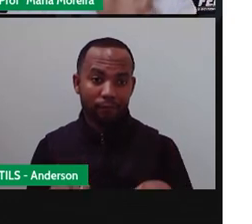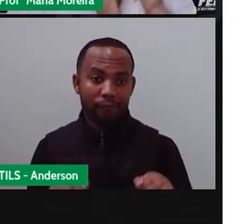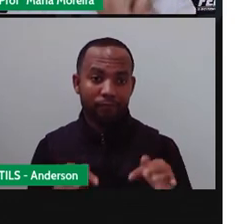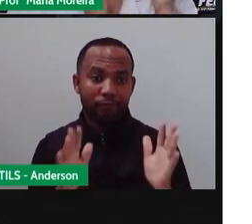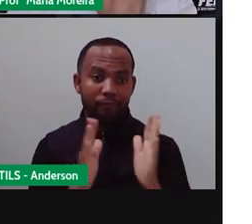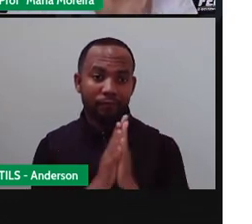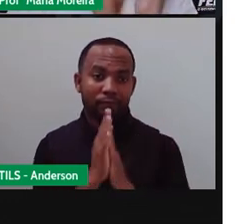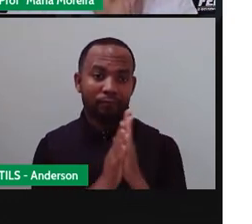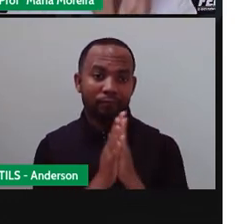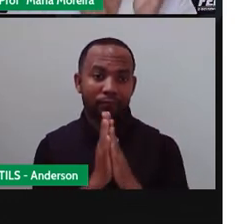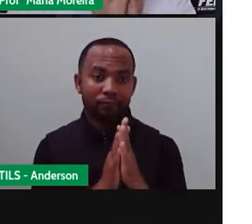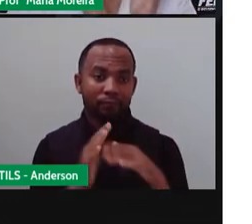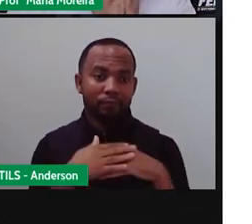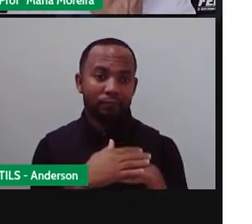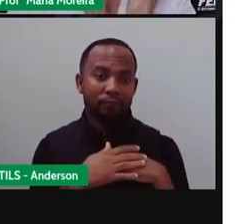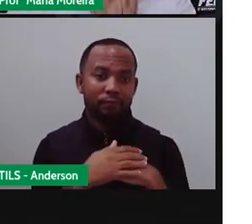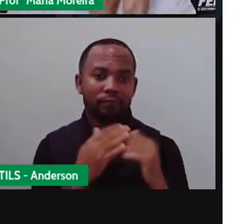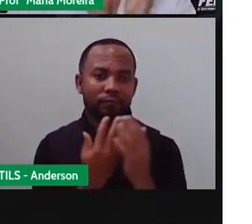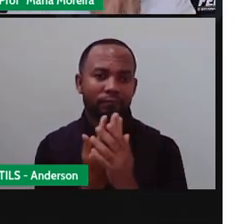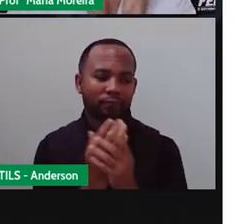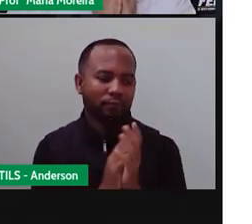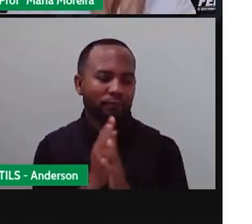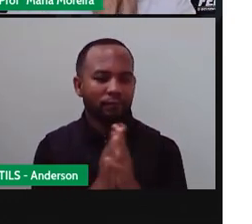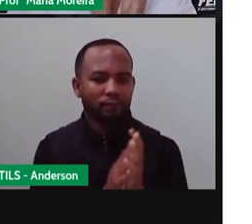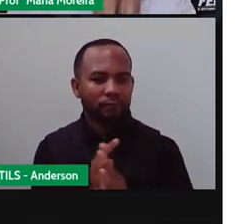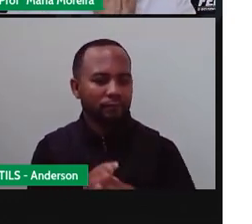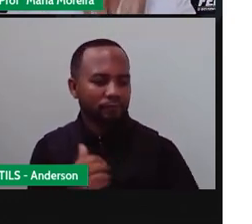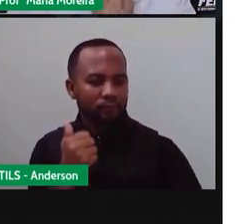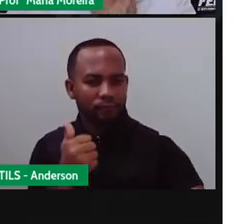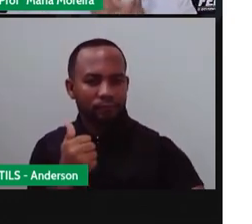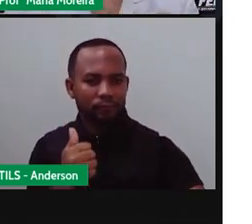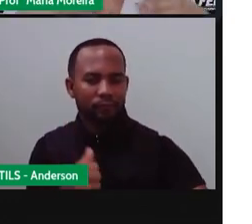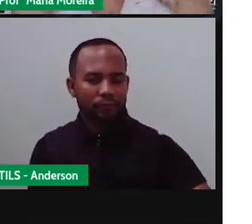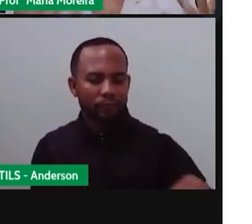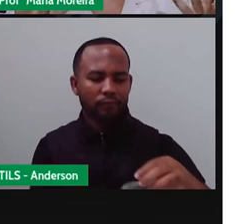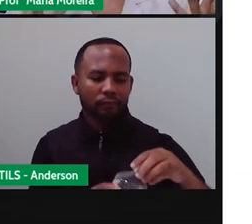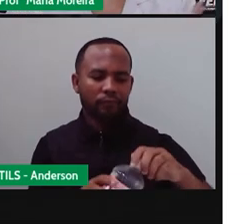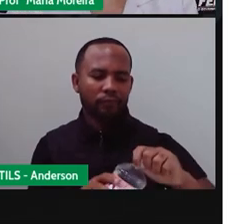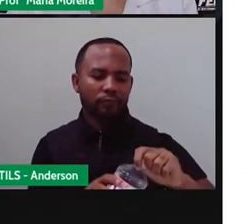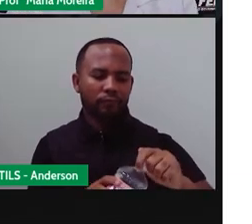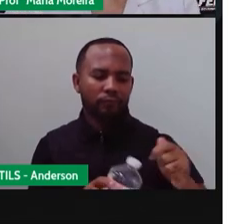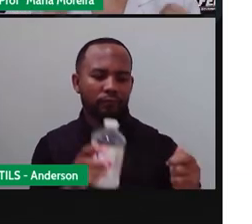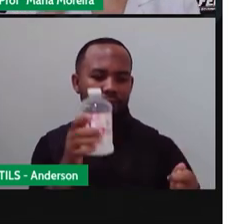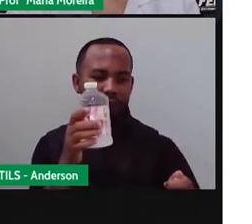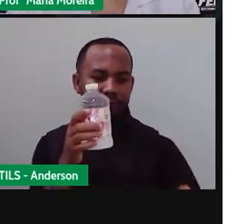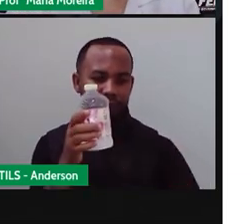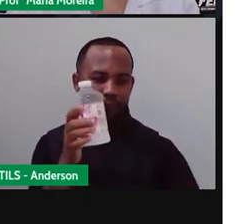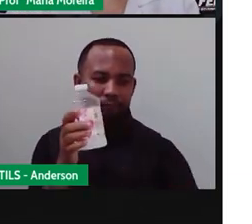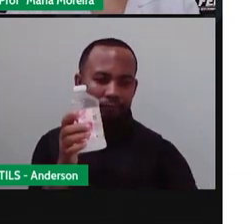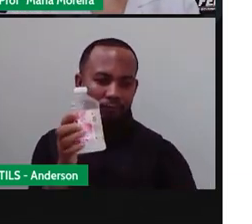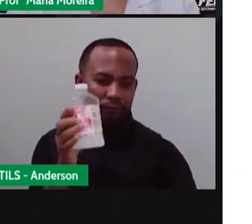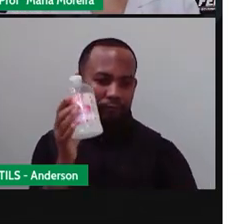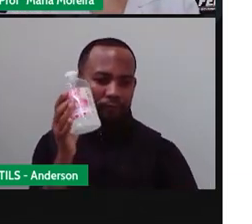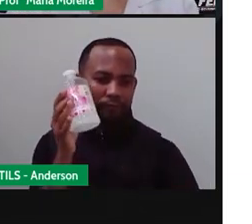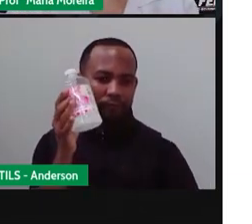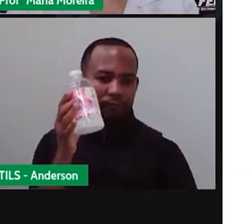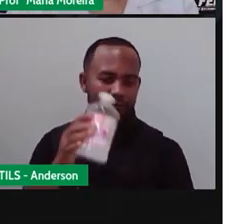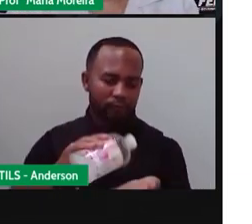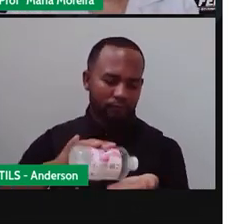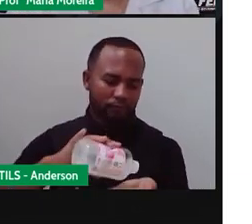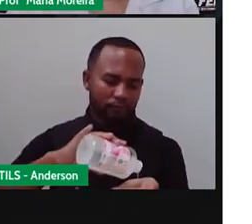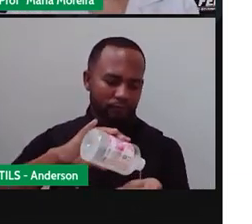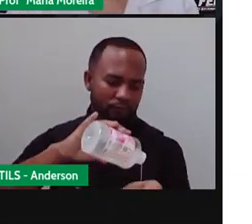Lavar uma mão. Lavar outra. Lavar uma mão. Lavem a mão. Usem álcool em gel. Se